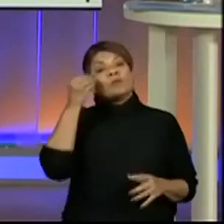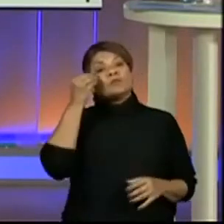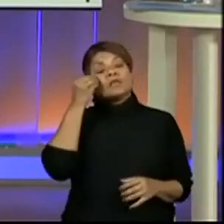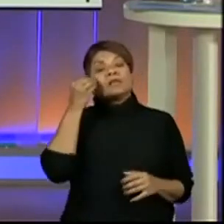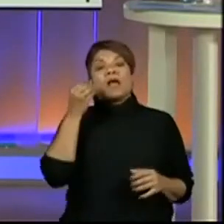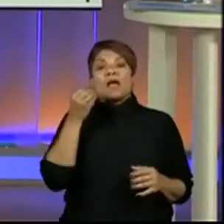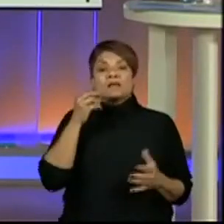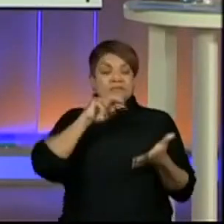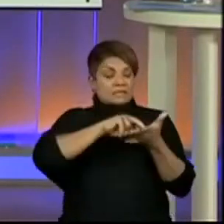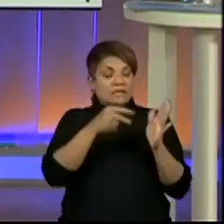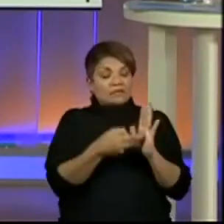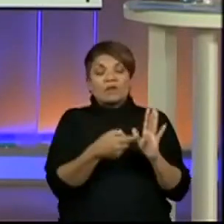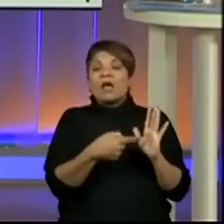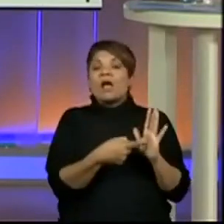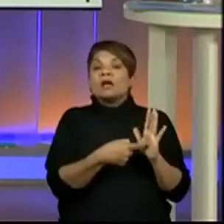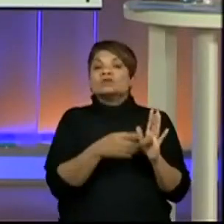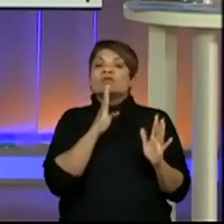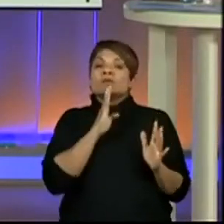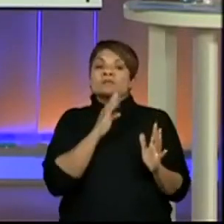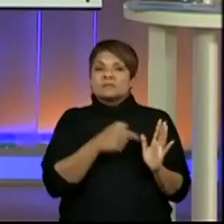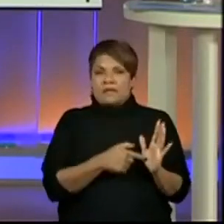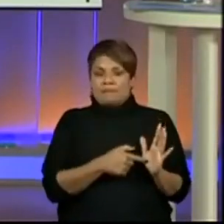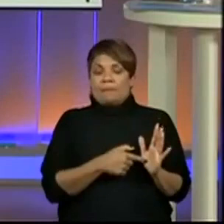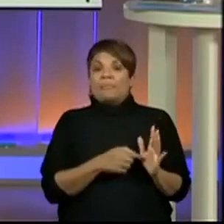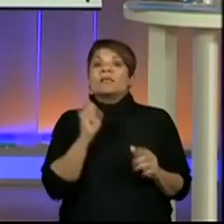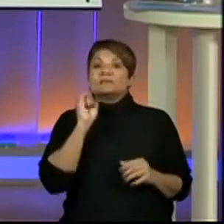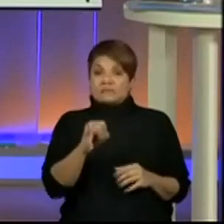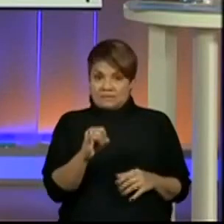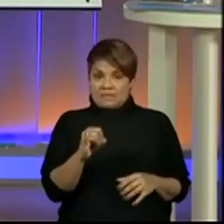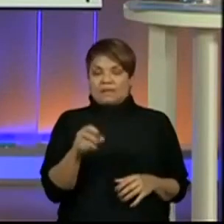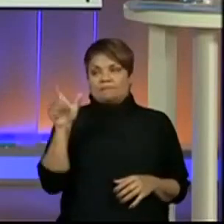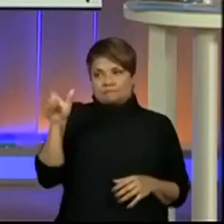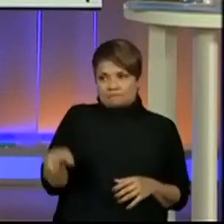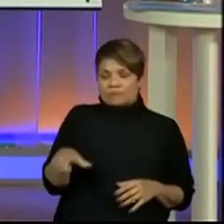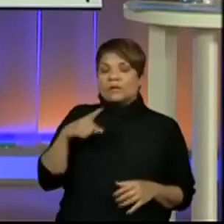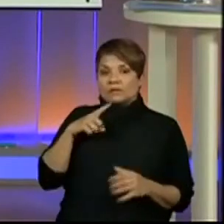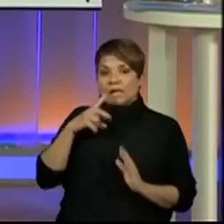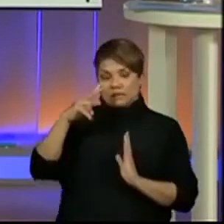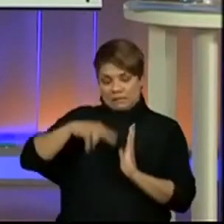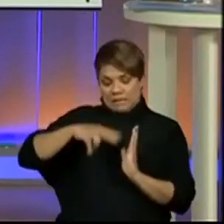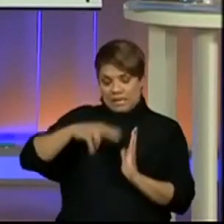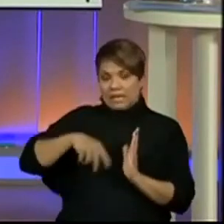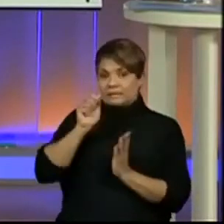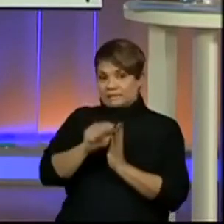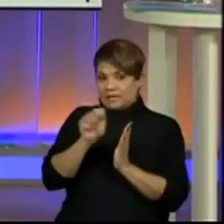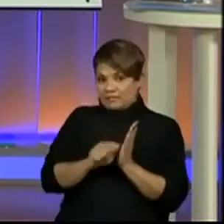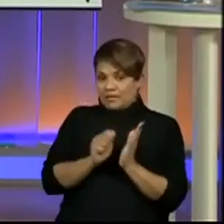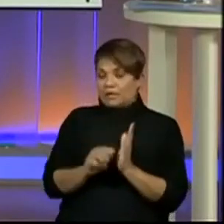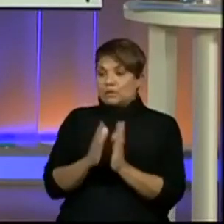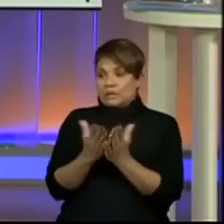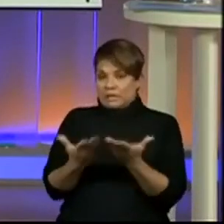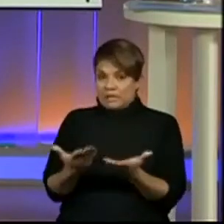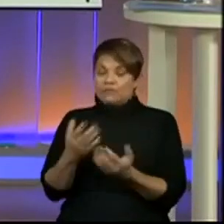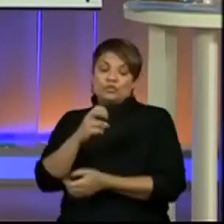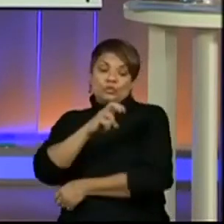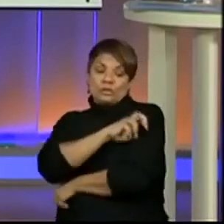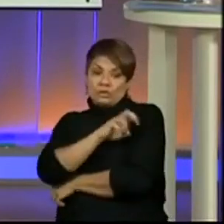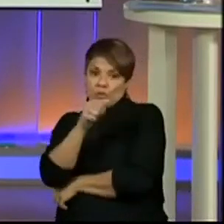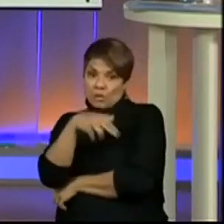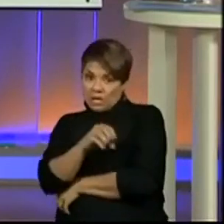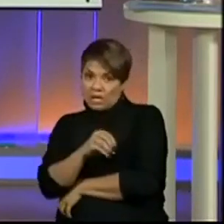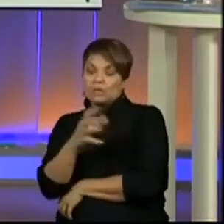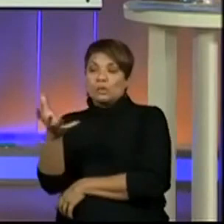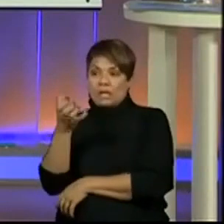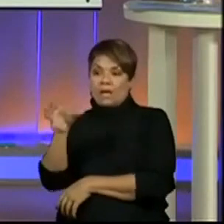delas. Se alguém estiver com o livro Ler e Escrever, do quinto ano, e quiser